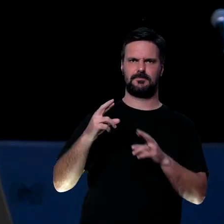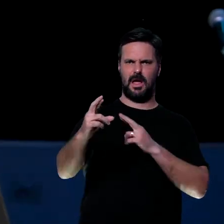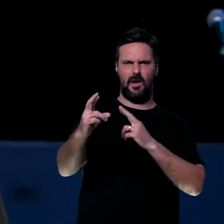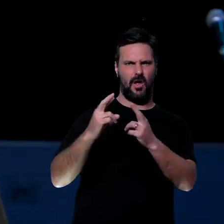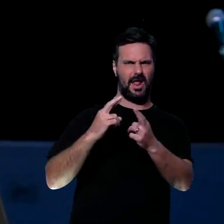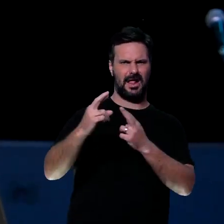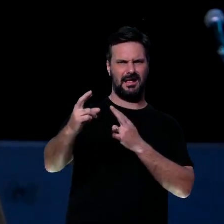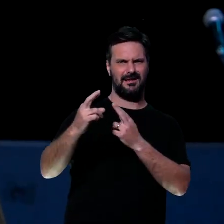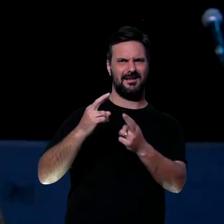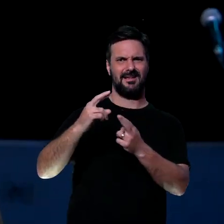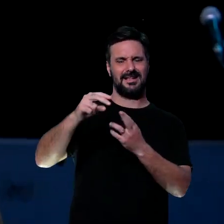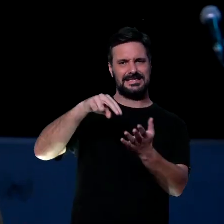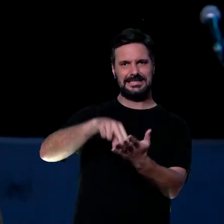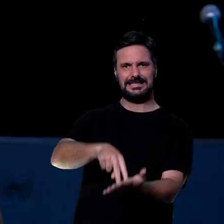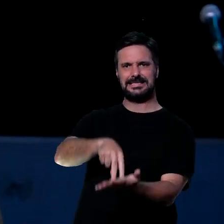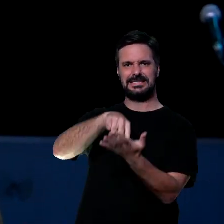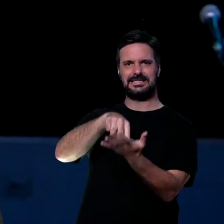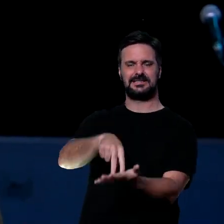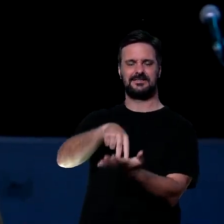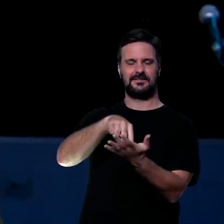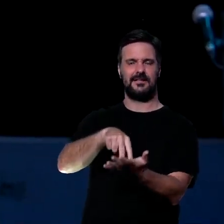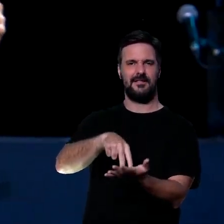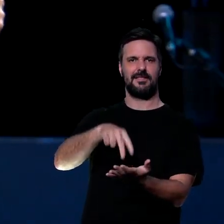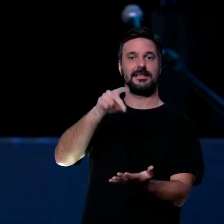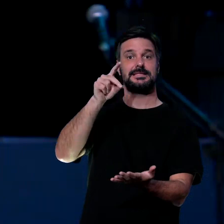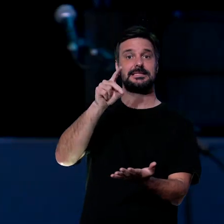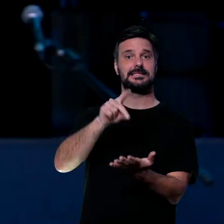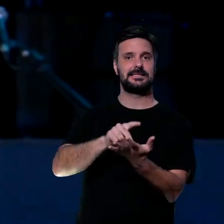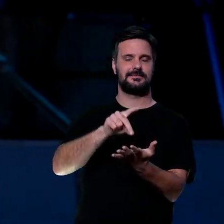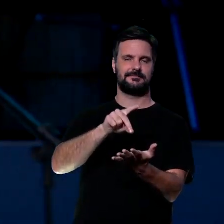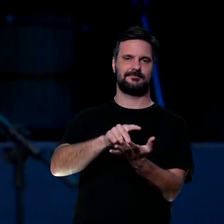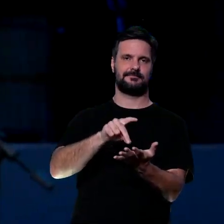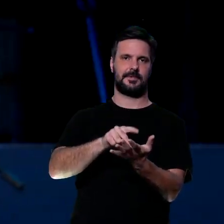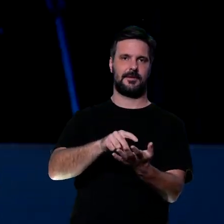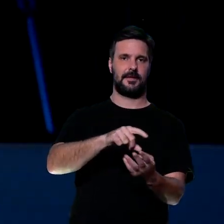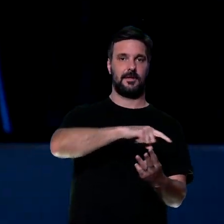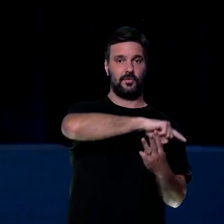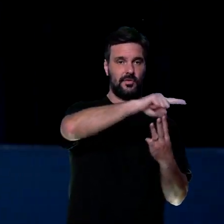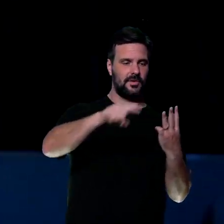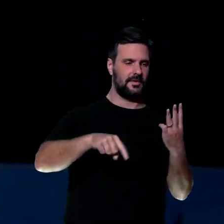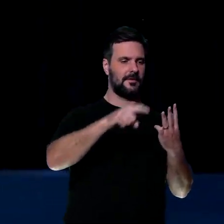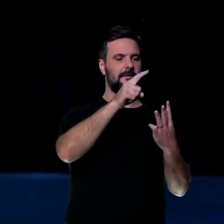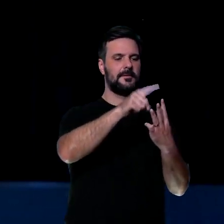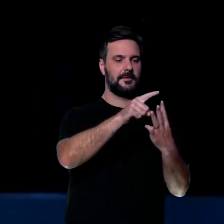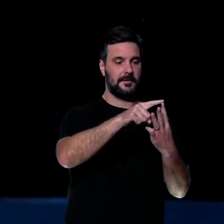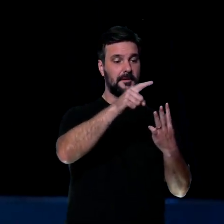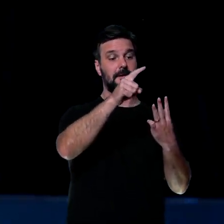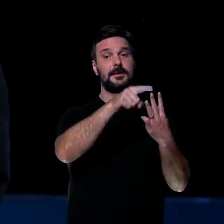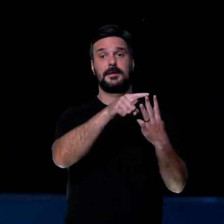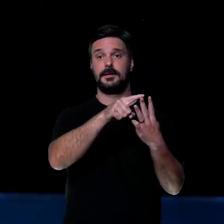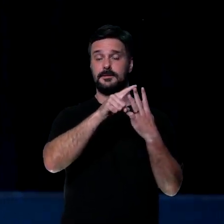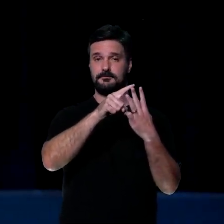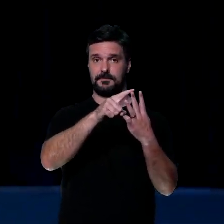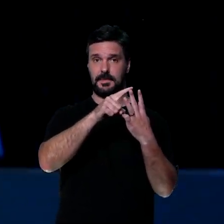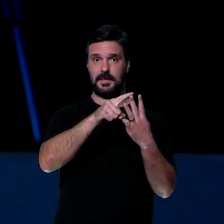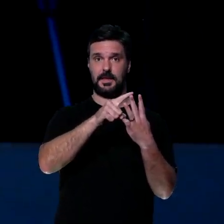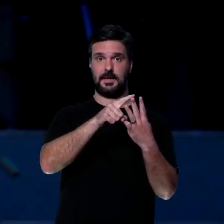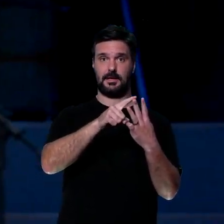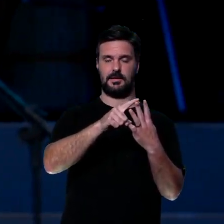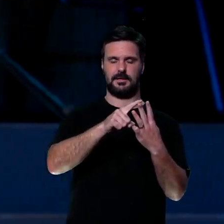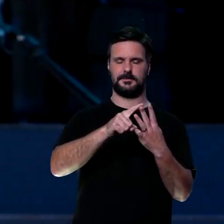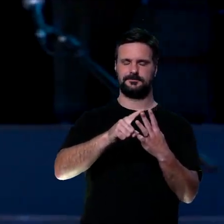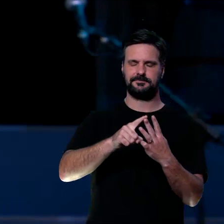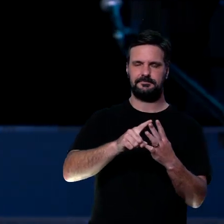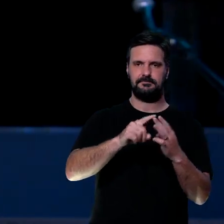significativos, baseados nesse amor, existe outra coisa que a gente precisa cuidar para não ficar igual palanque no